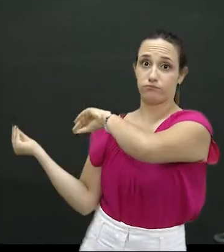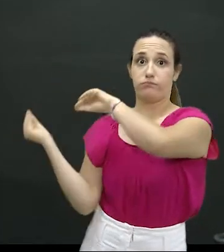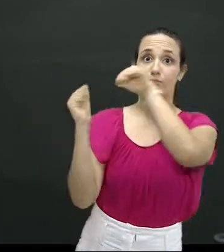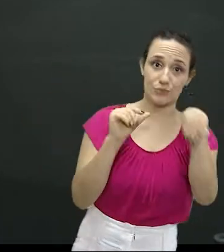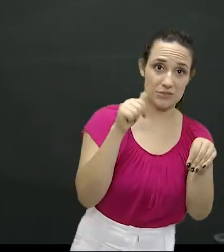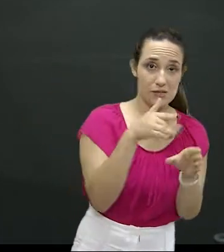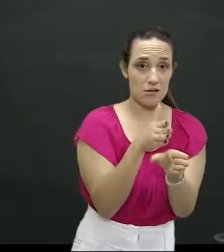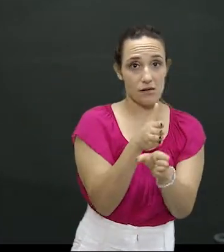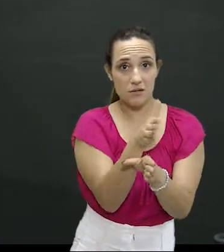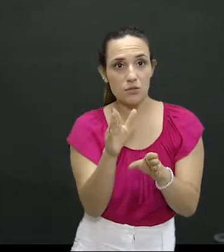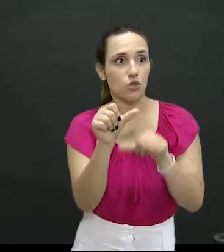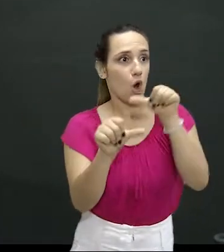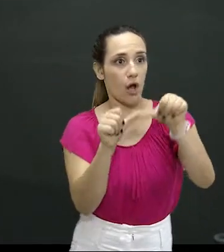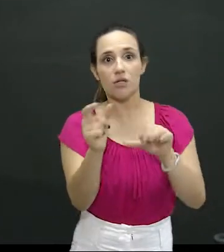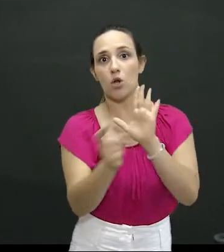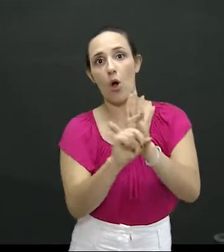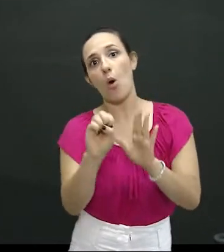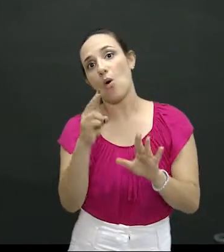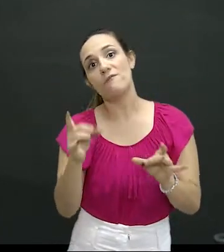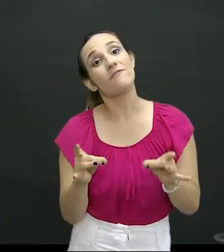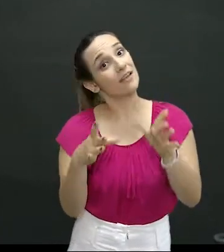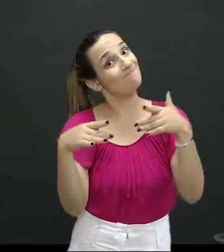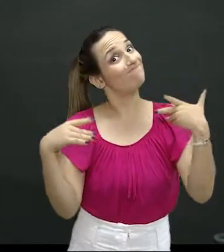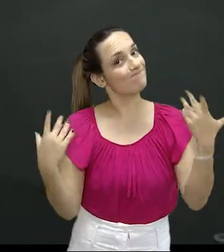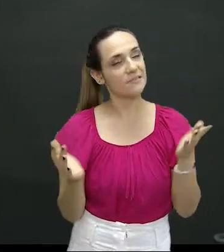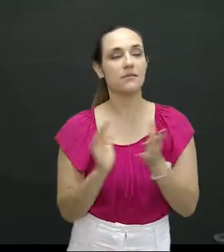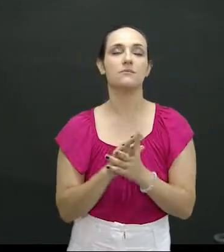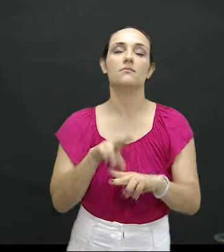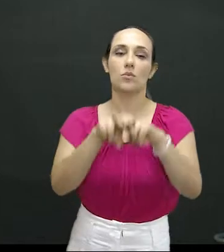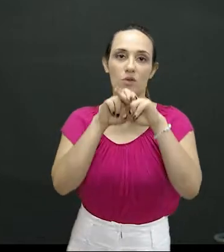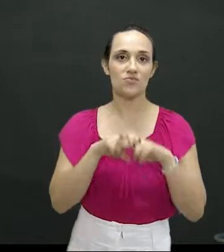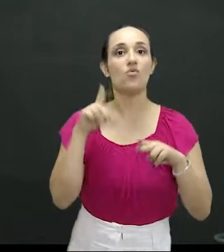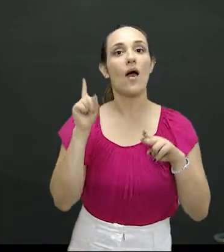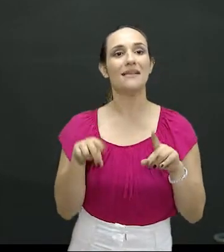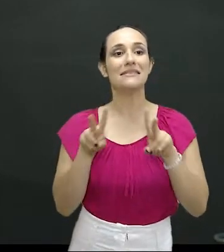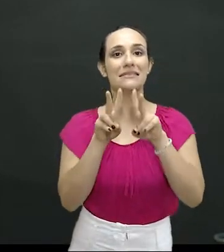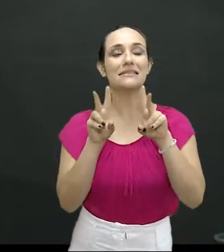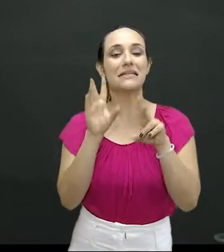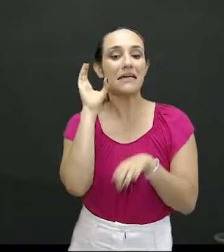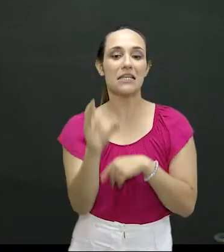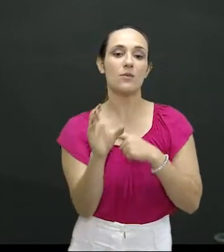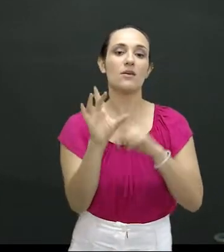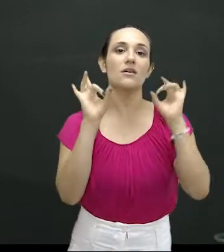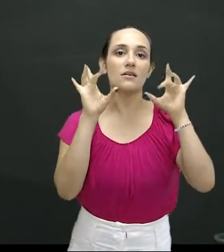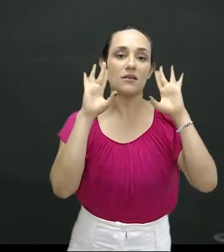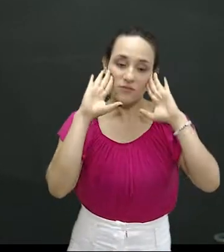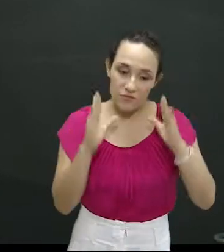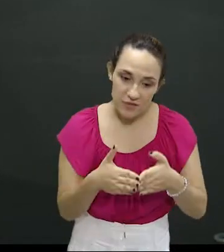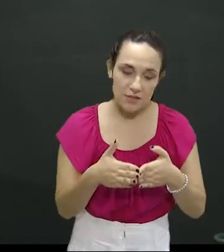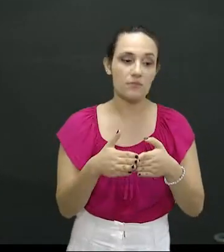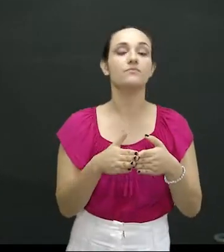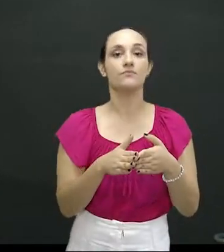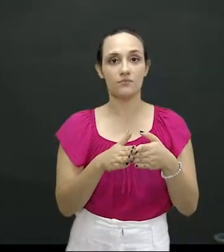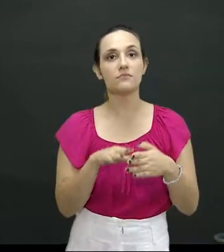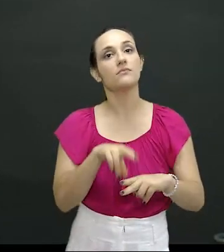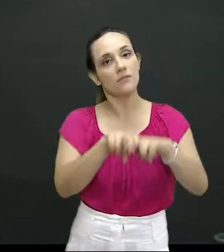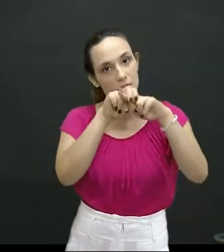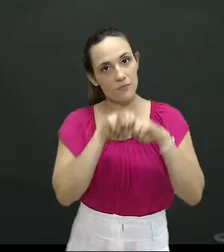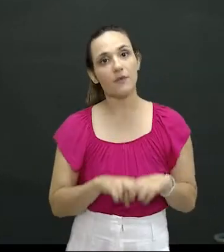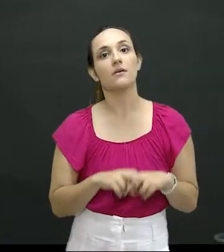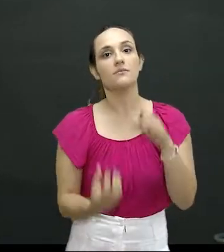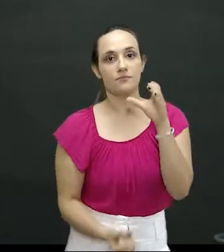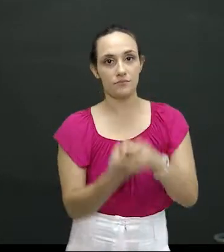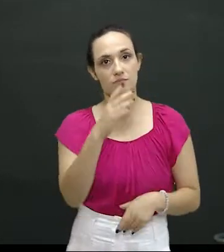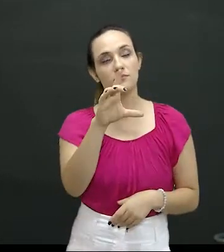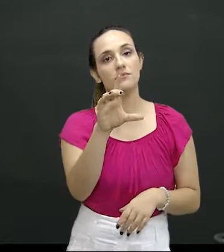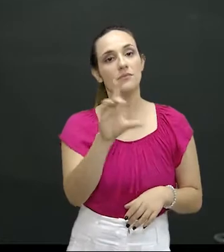drogas ou vendidos. Então, a razão dessa peculiaridade da matéria, do enfrentamento da criminalidade da fronteira, foi criada a